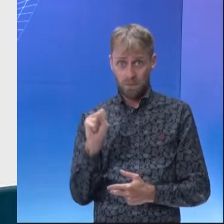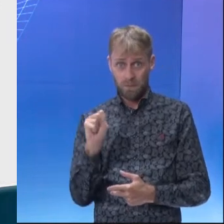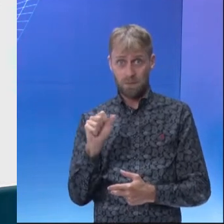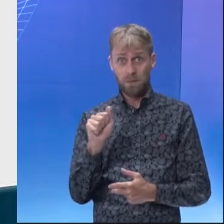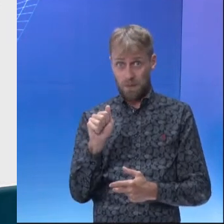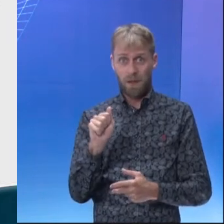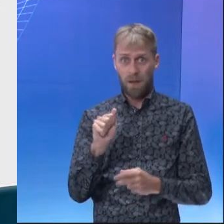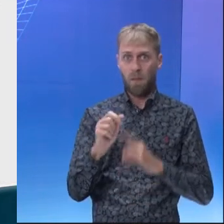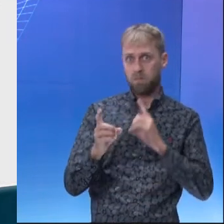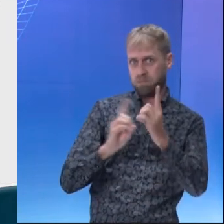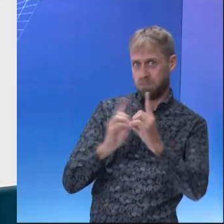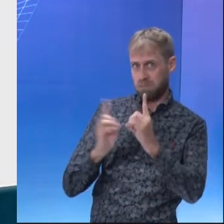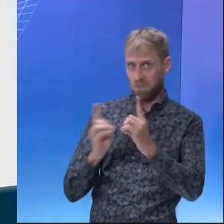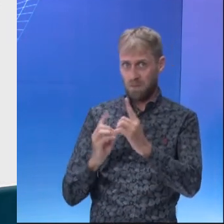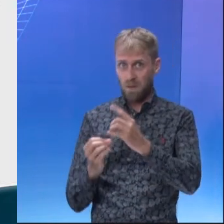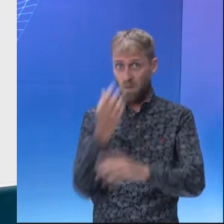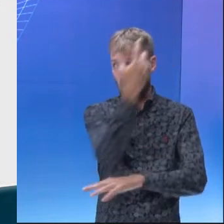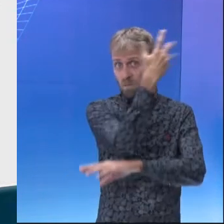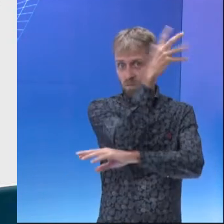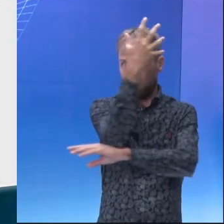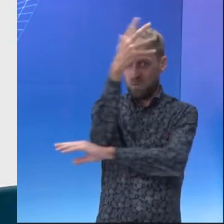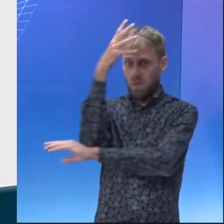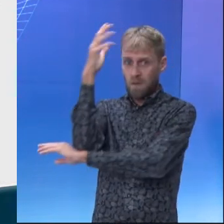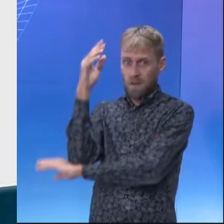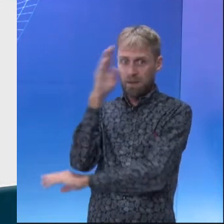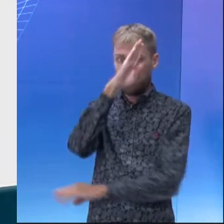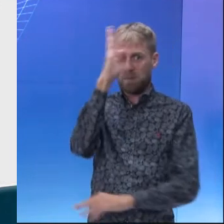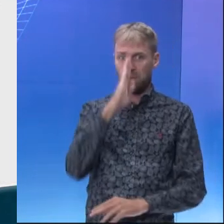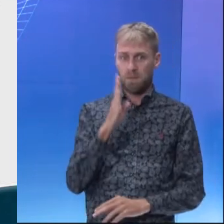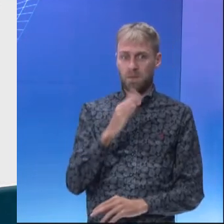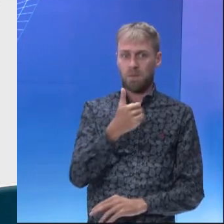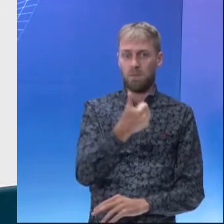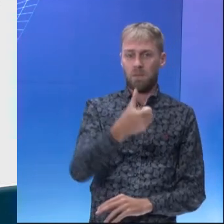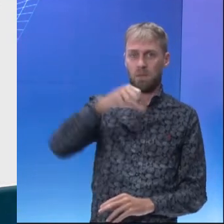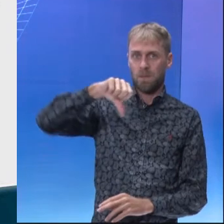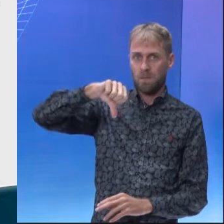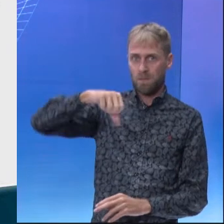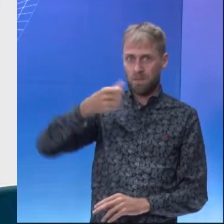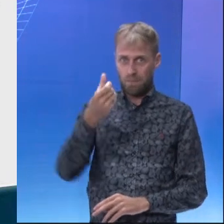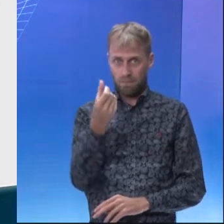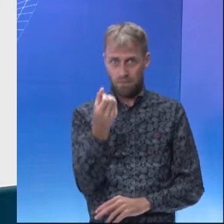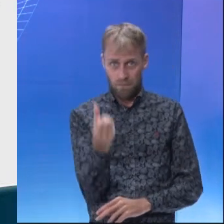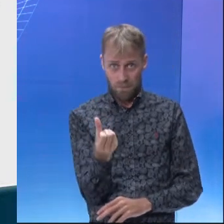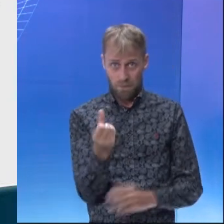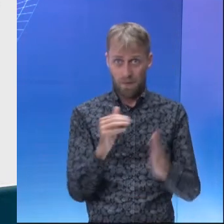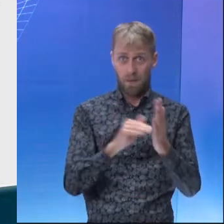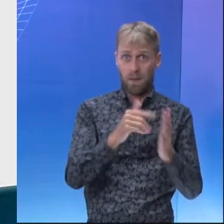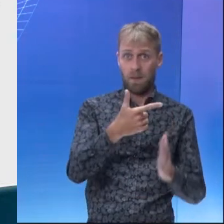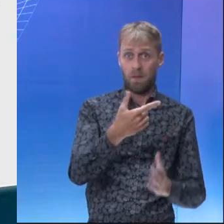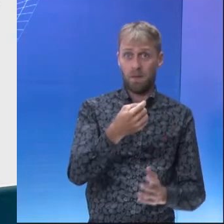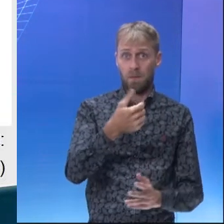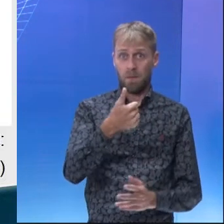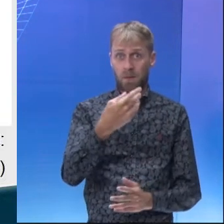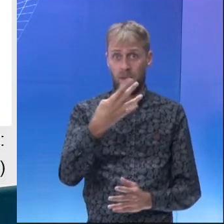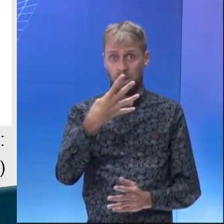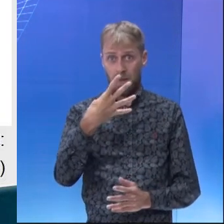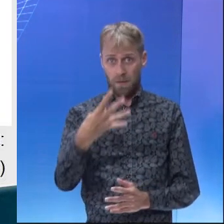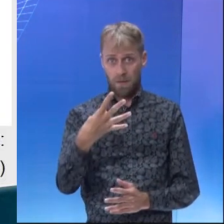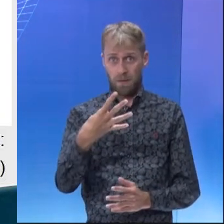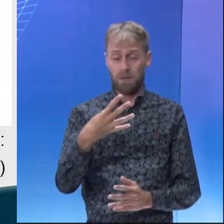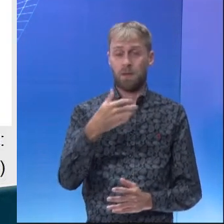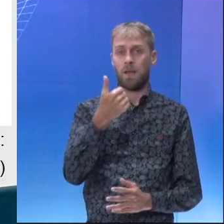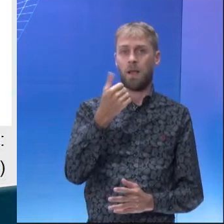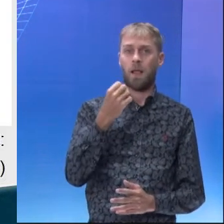produção primária florestal, Brasil 1996 a 2014 IBGE.